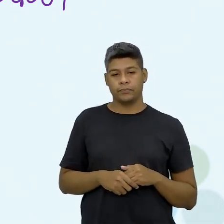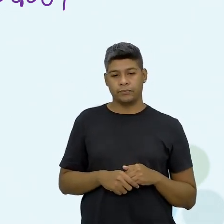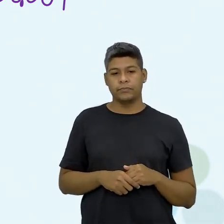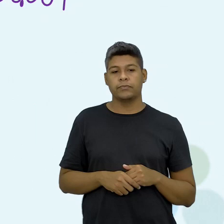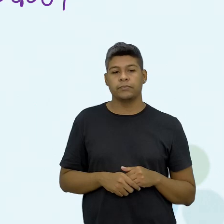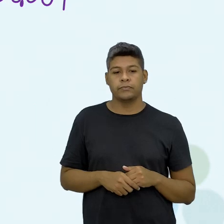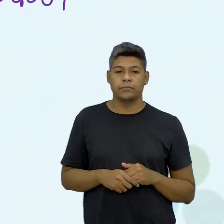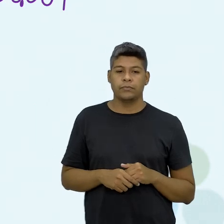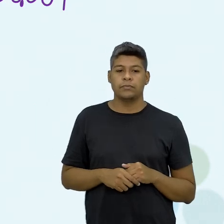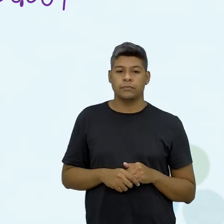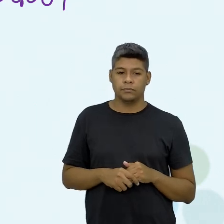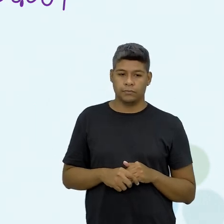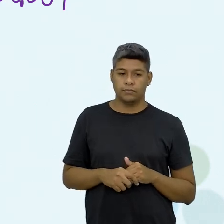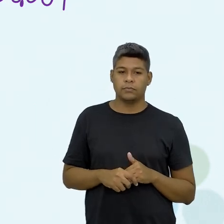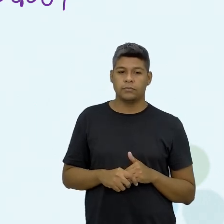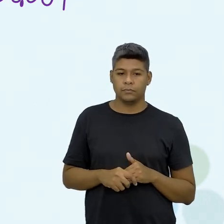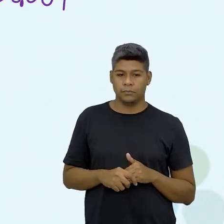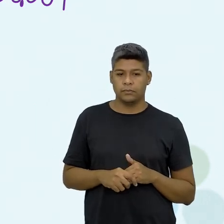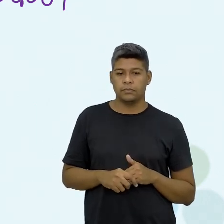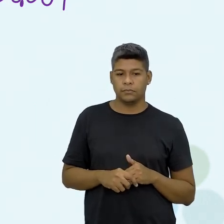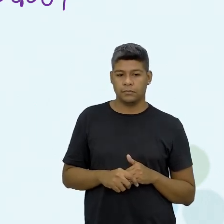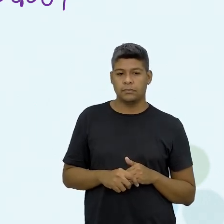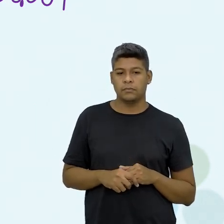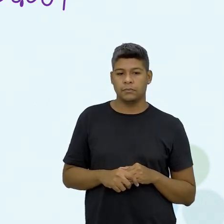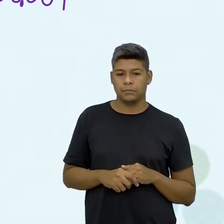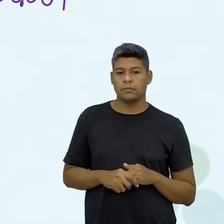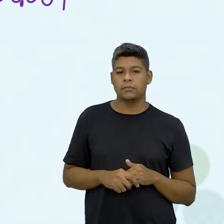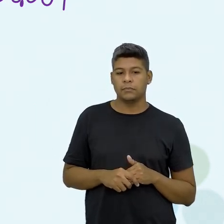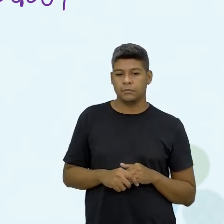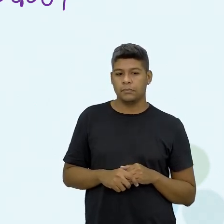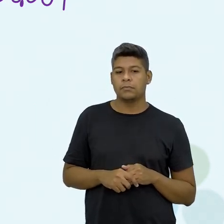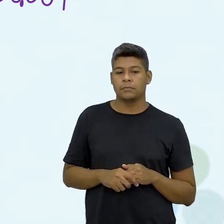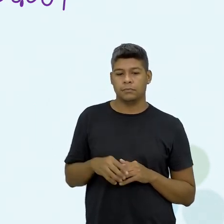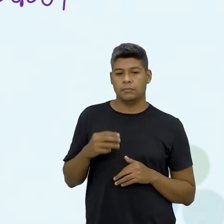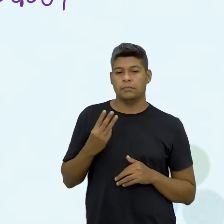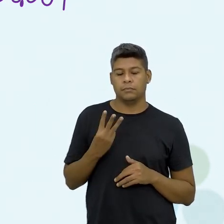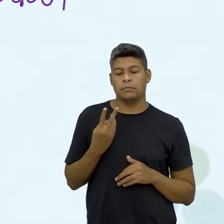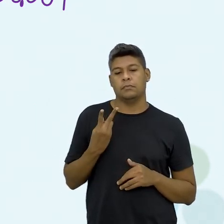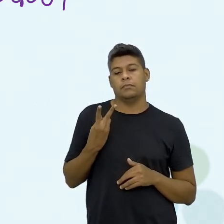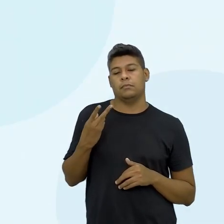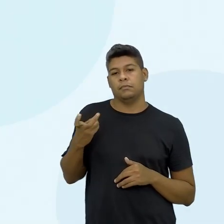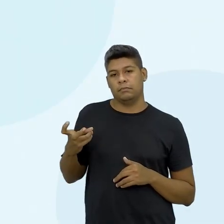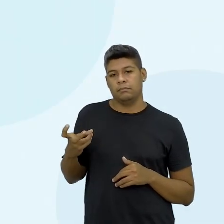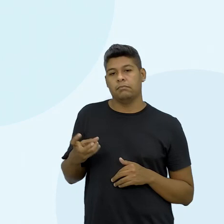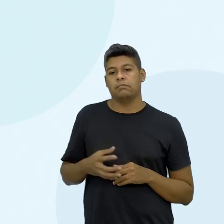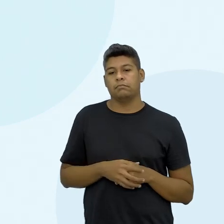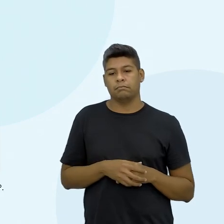$ R$ tira R$ é R$$ 325.